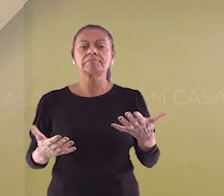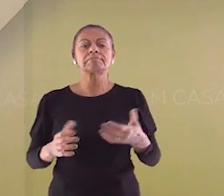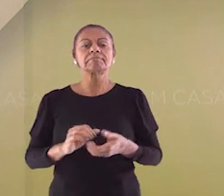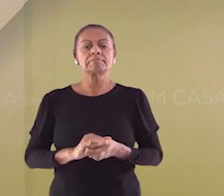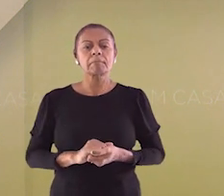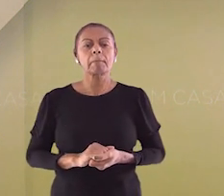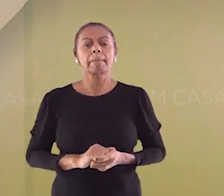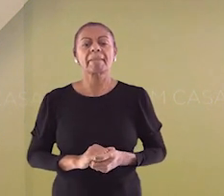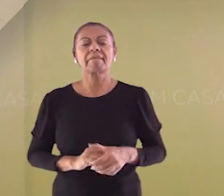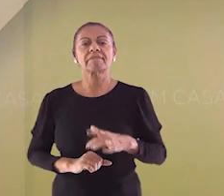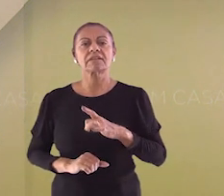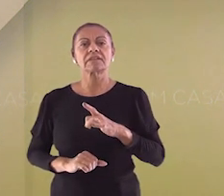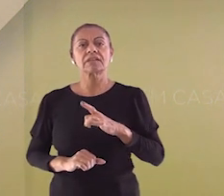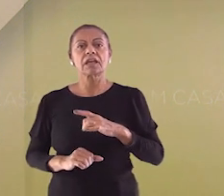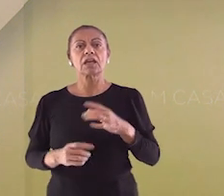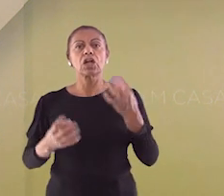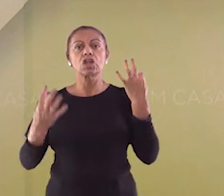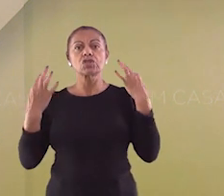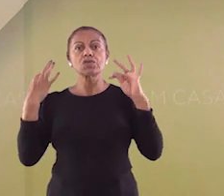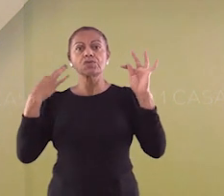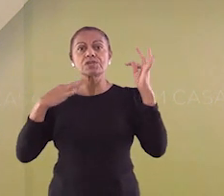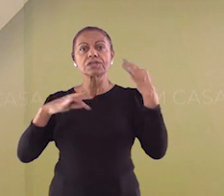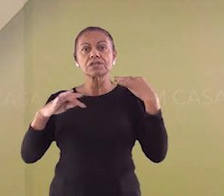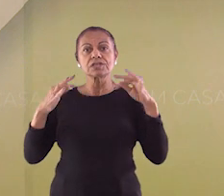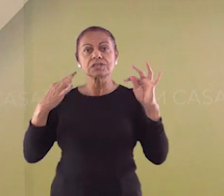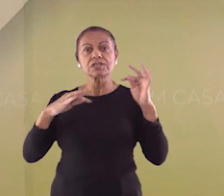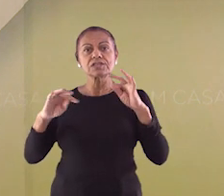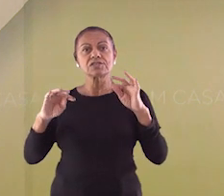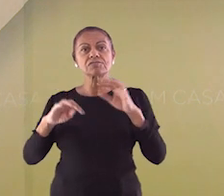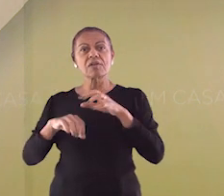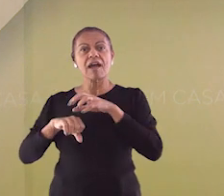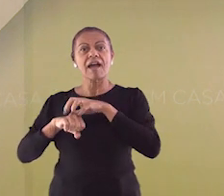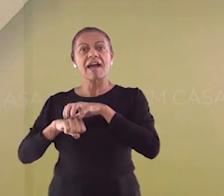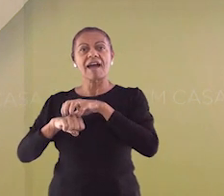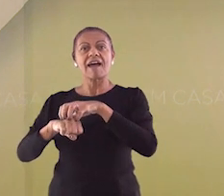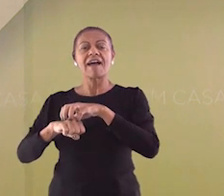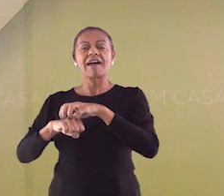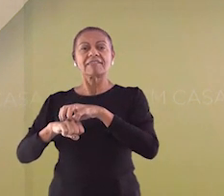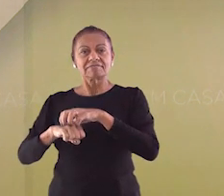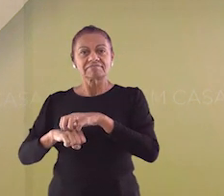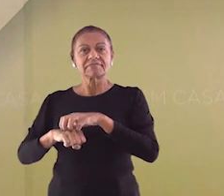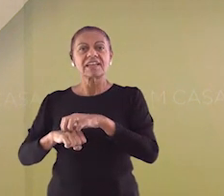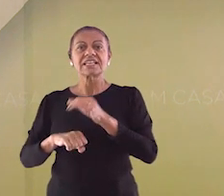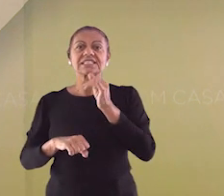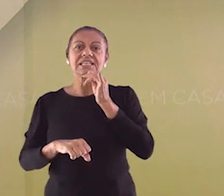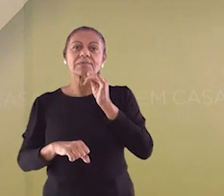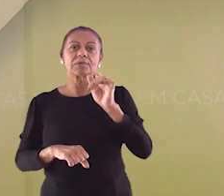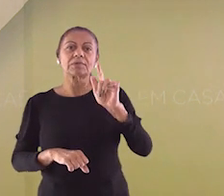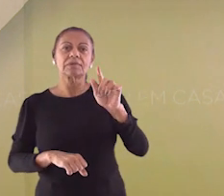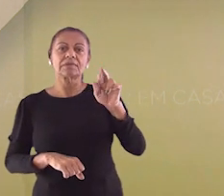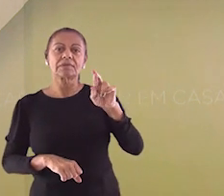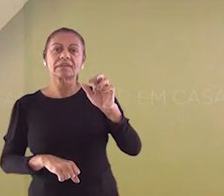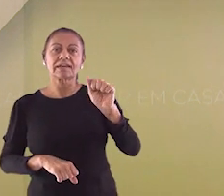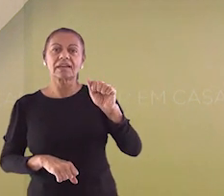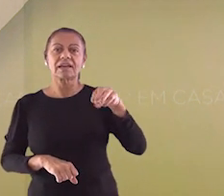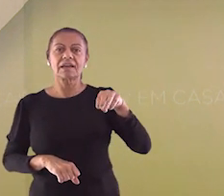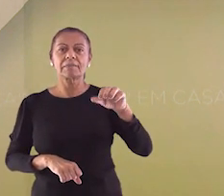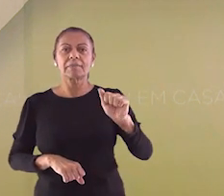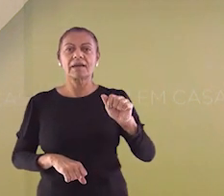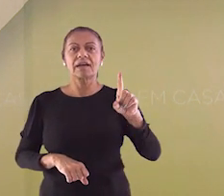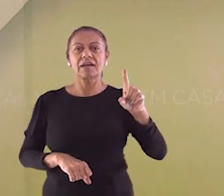ocorre de dezembro a março, eles aquecem as altas temporadas de turismo e de férias. Por exemplo,